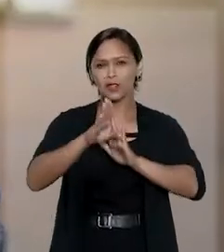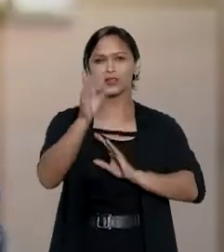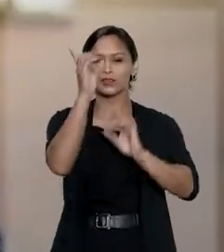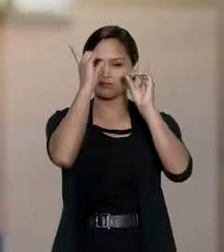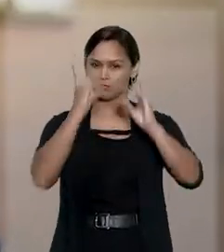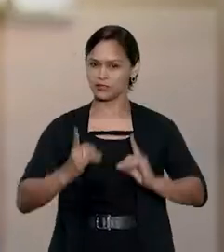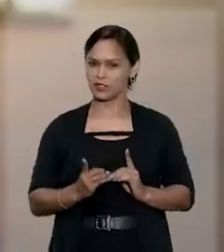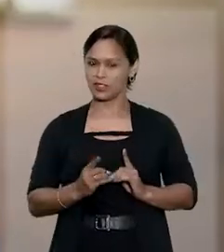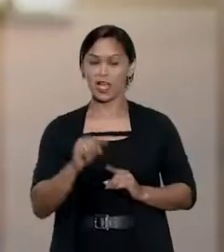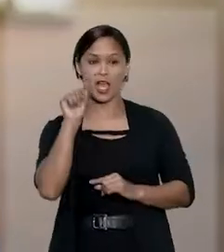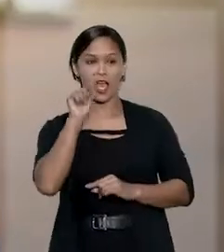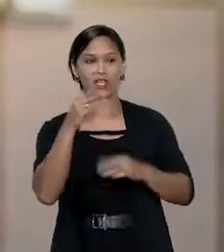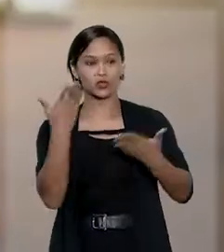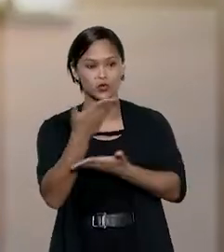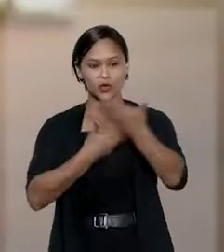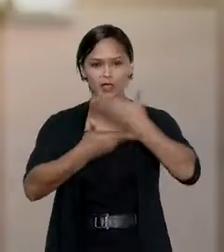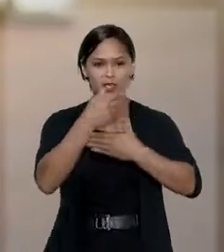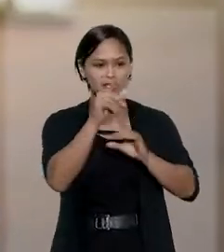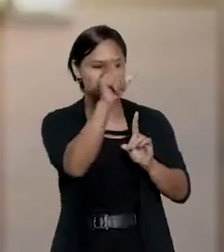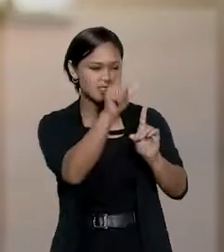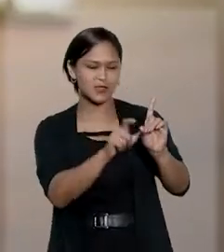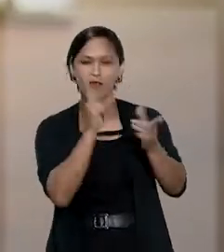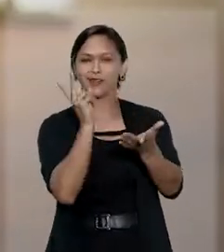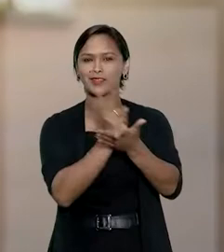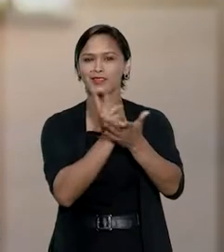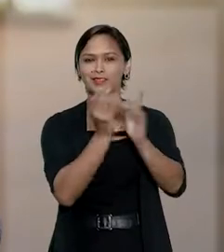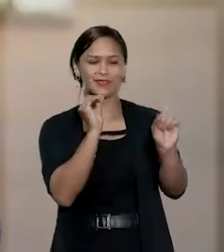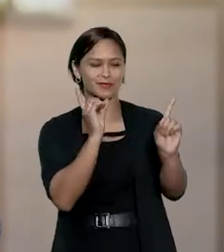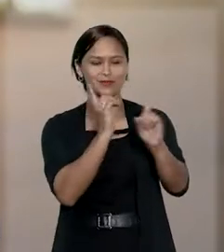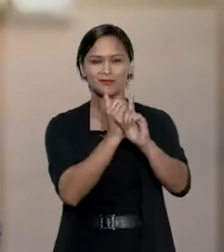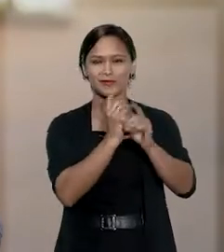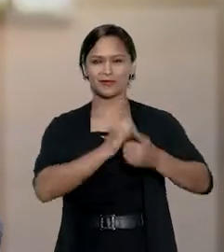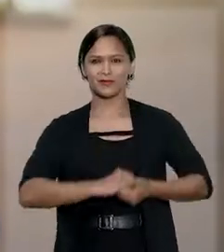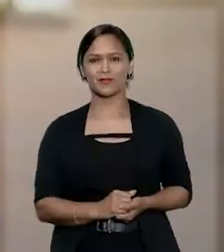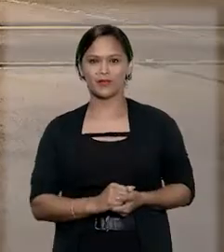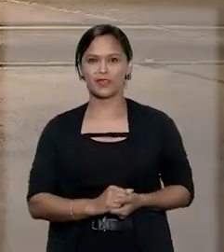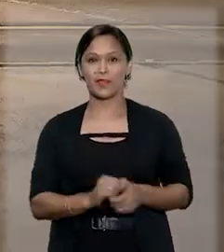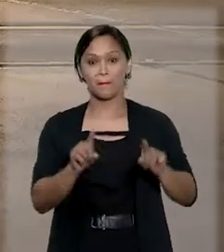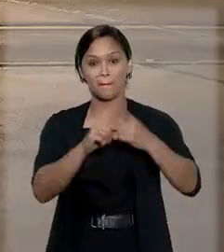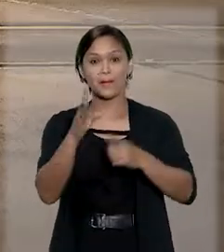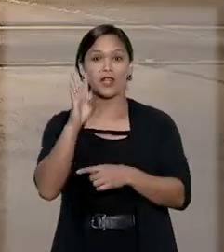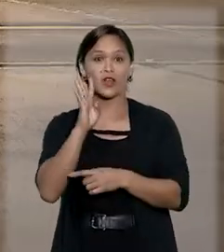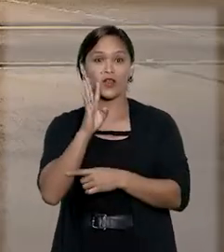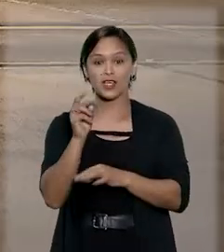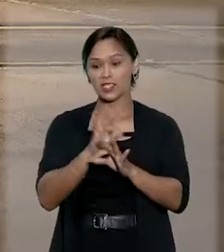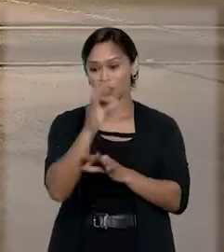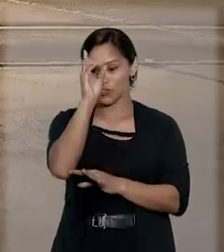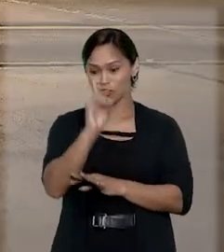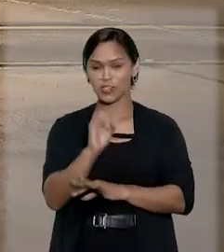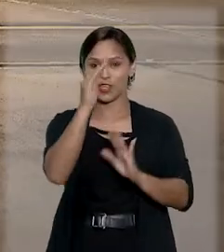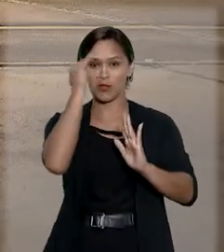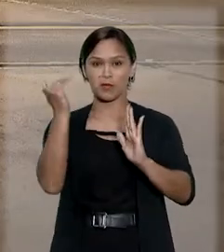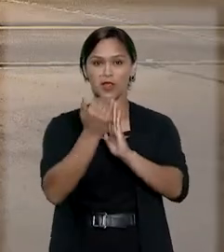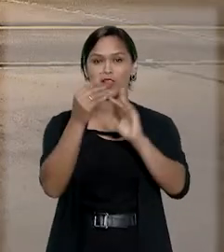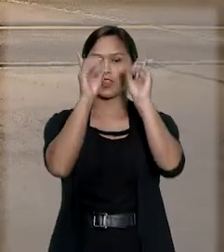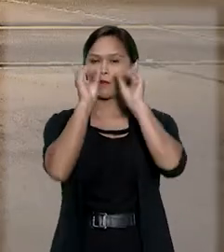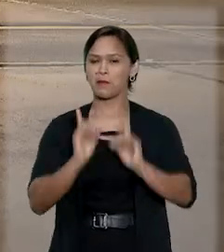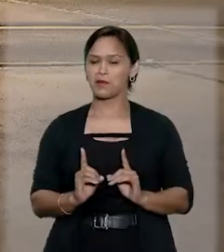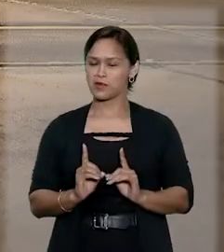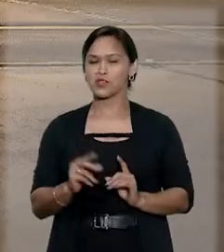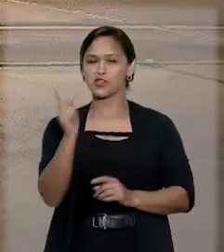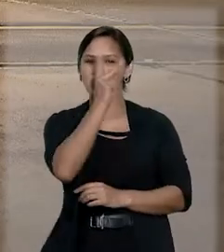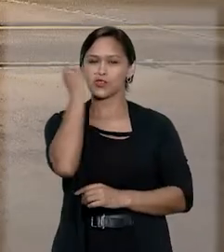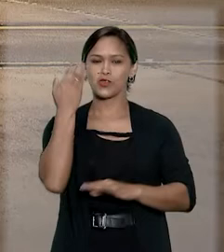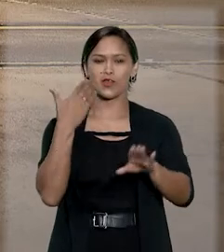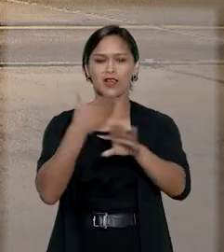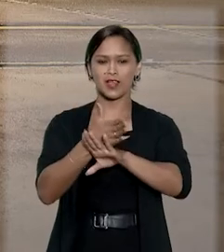que seja a deficiência, a sua interação é sempre com uma pessoa. Para conhecer os direitos e deveres da pessoa com